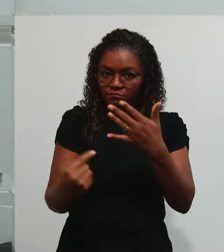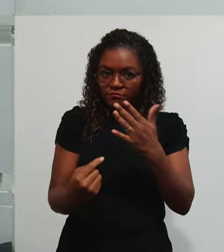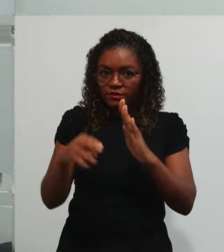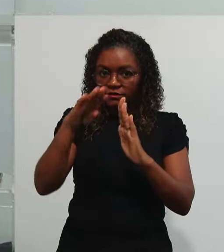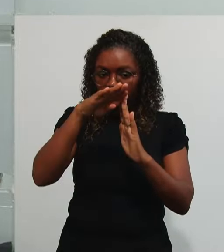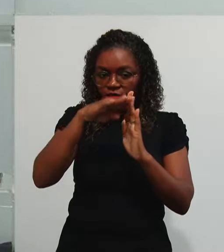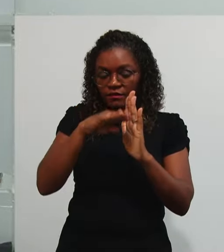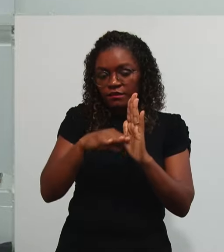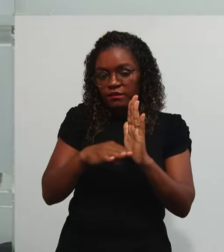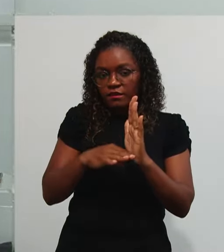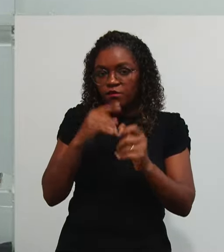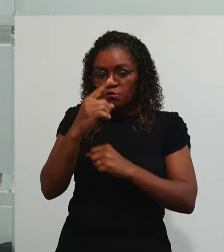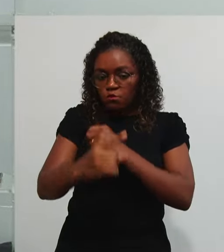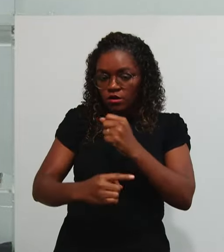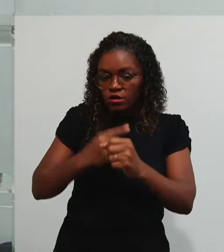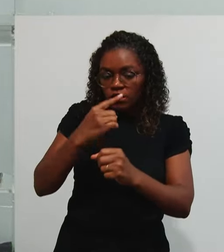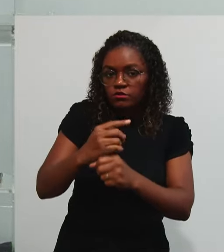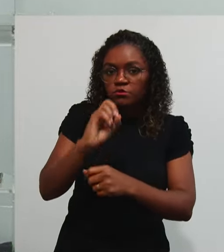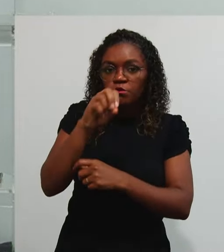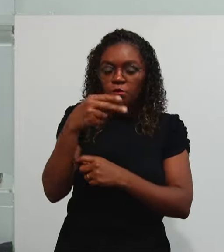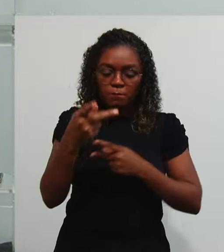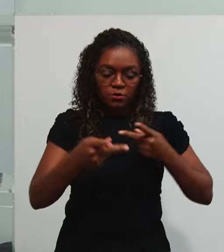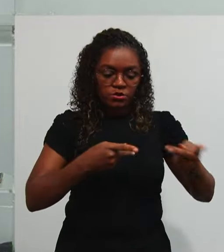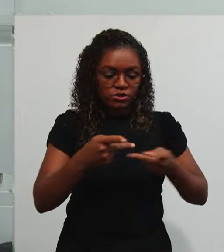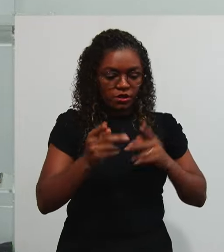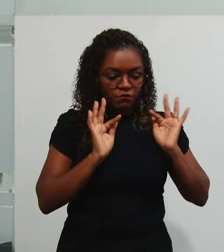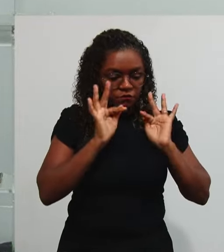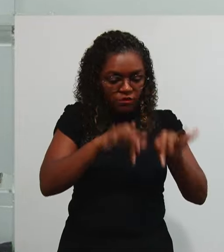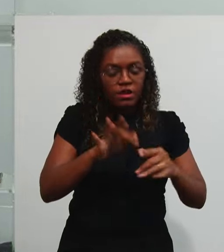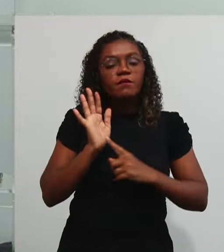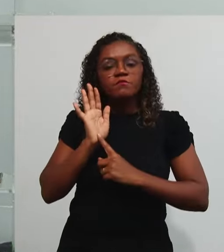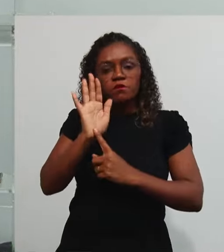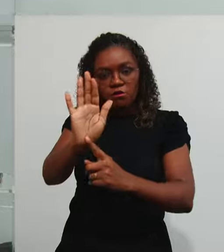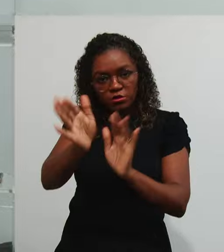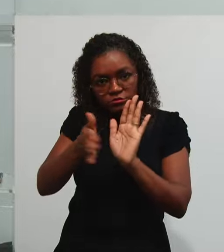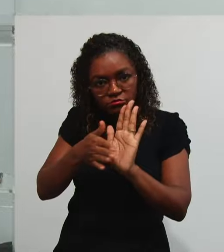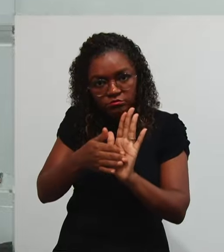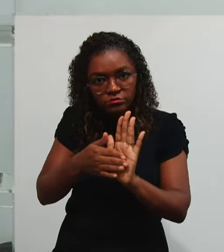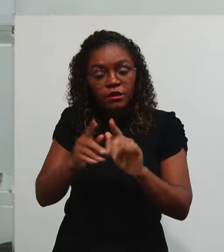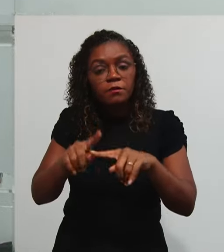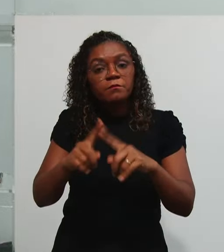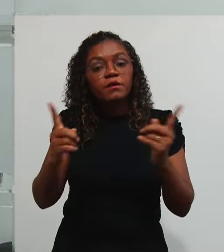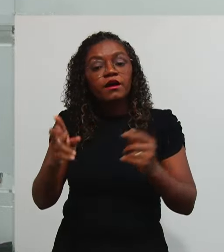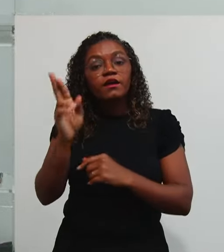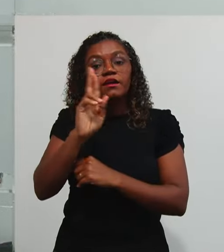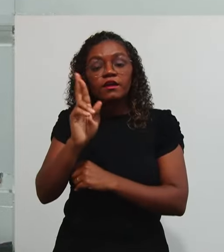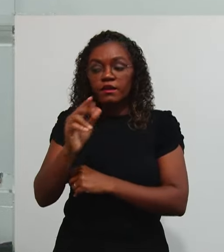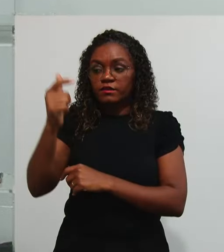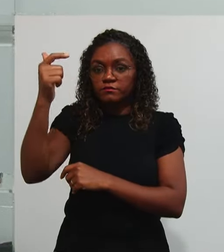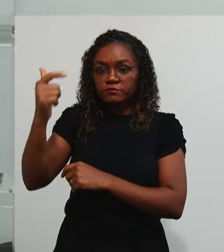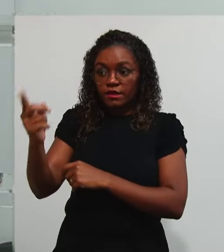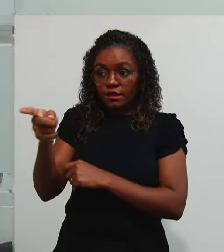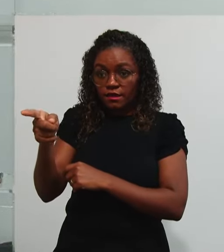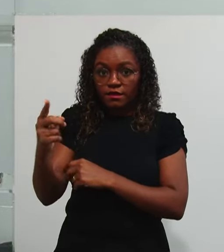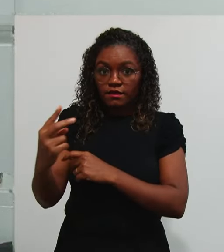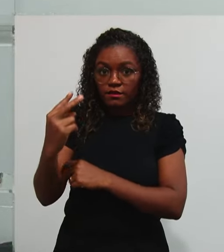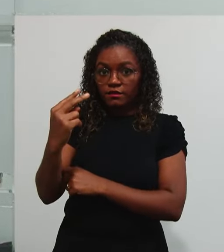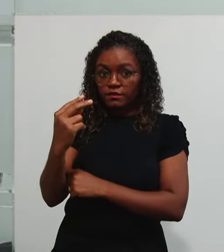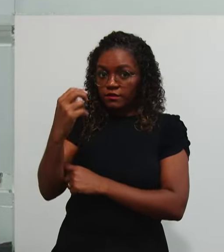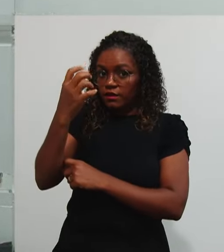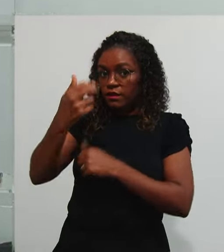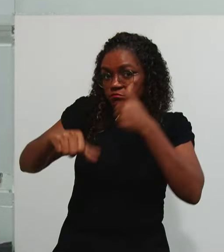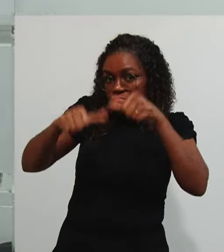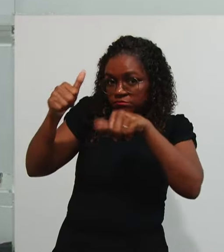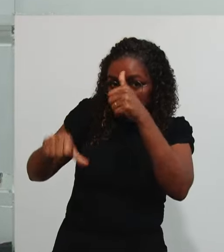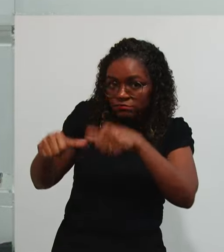anualmente Ou na conclusão De um projeto Contudo Quem me fiscaliza Pode solicitar Essa tomada A qualquer